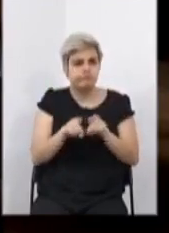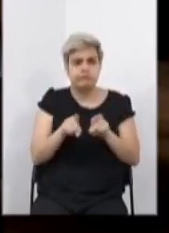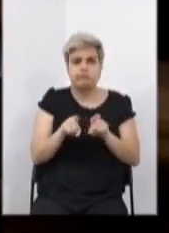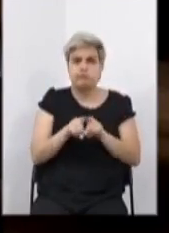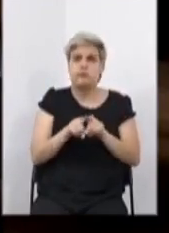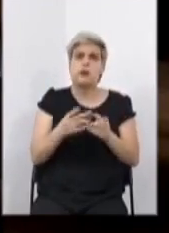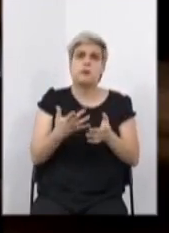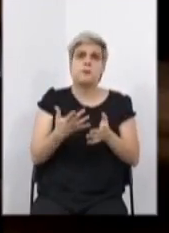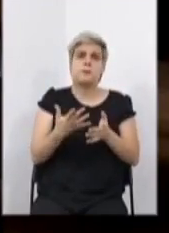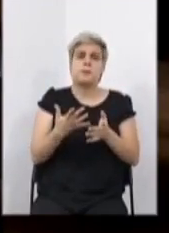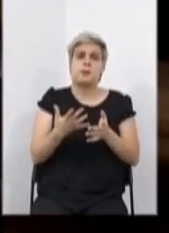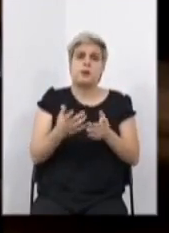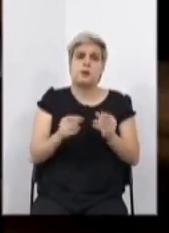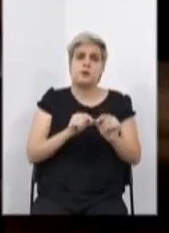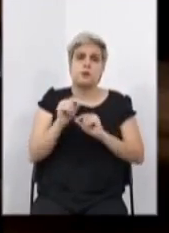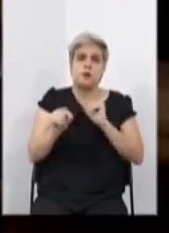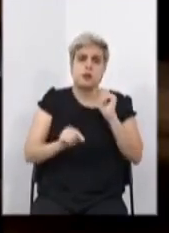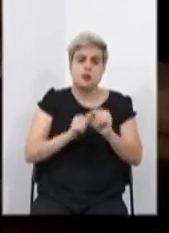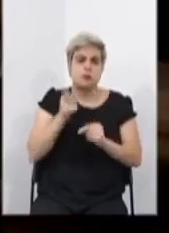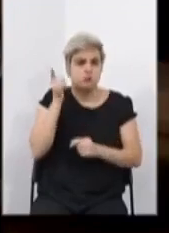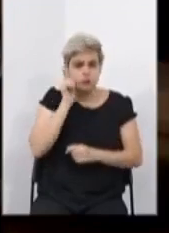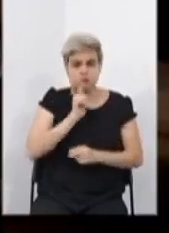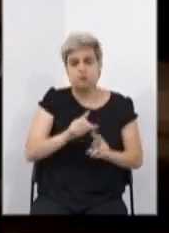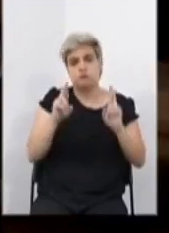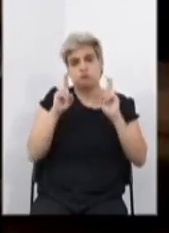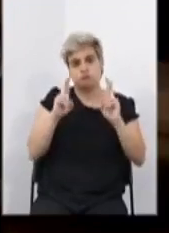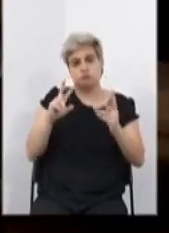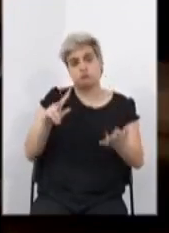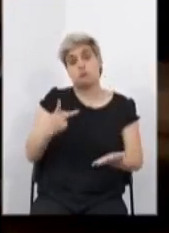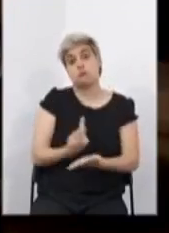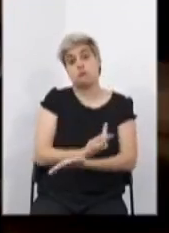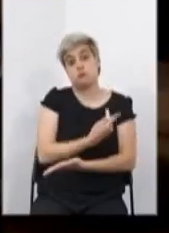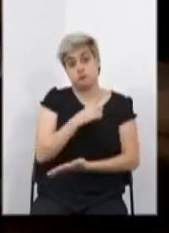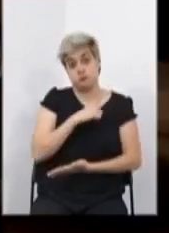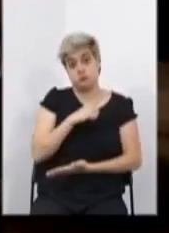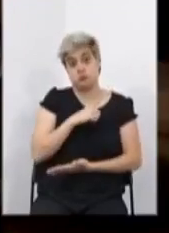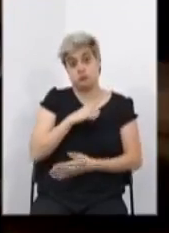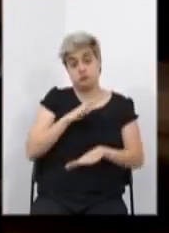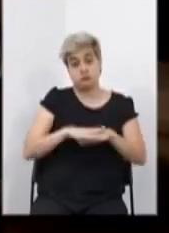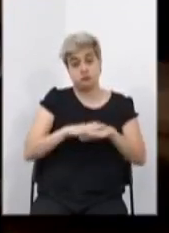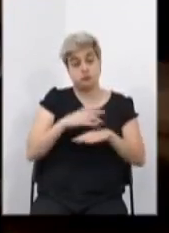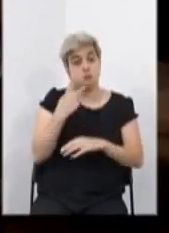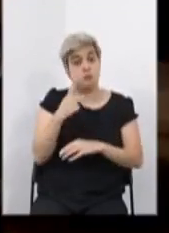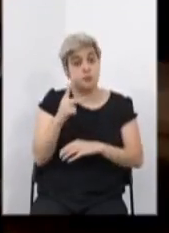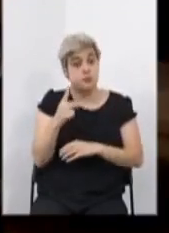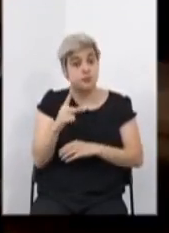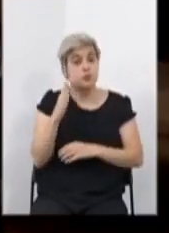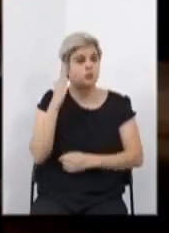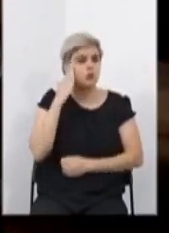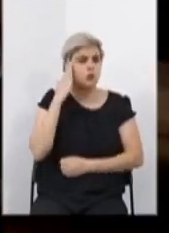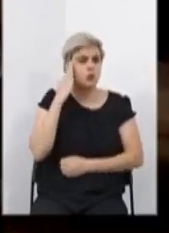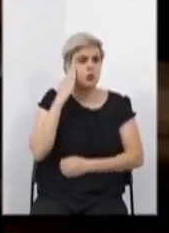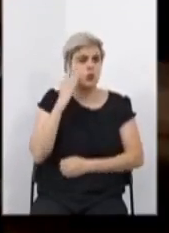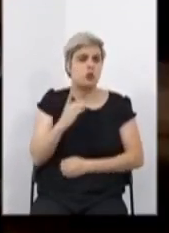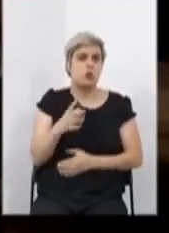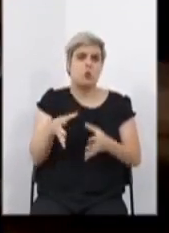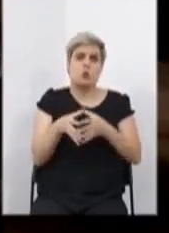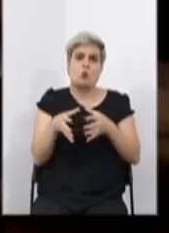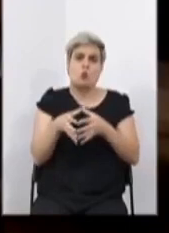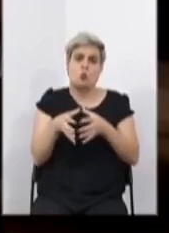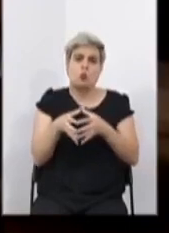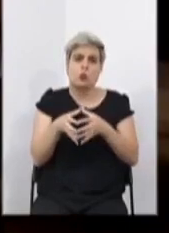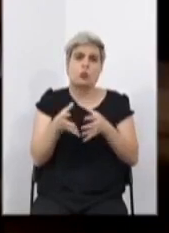demais, o cumprimento de uma responsabilidade que foi trazida por vossa excelência e que a comissão,